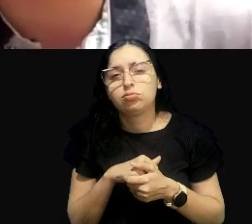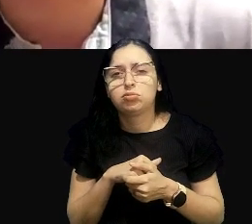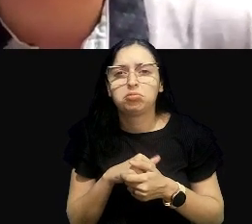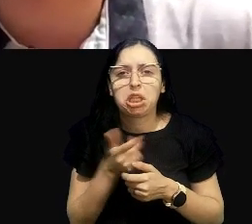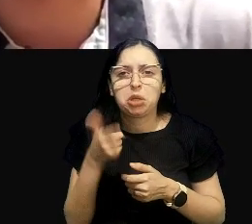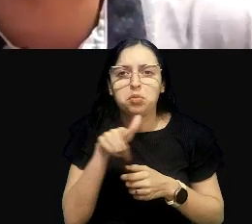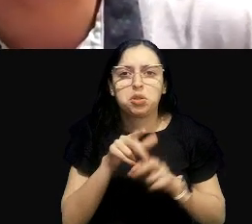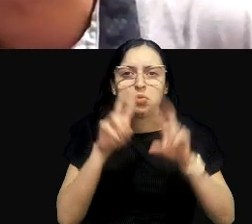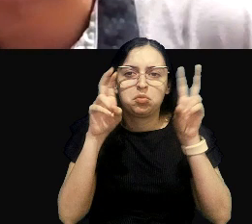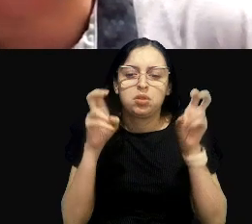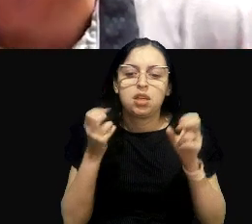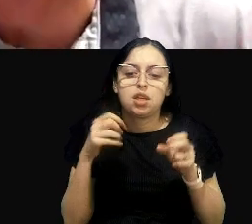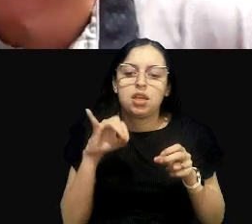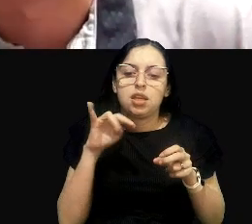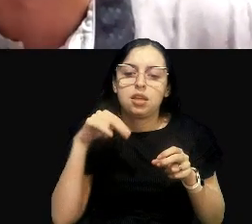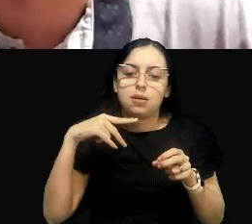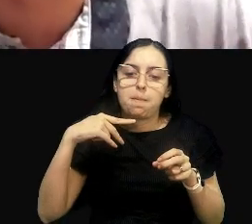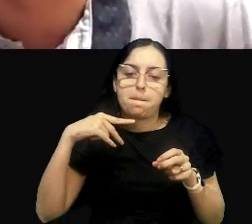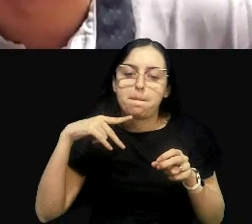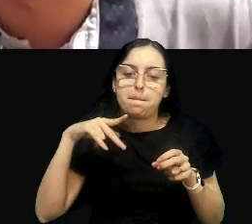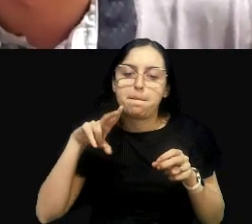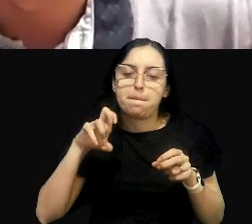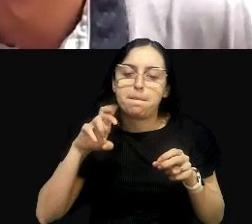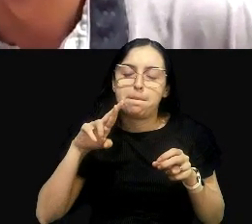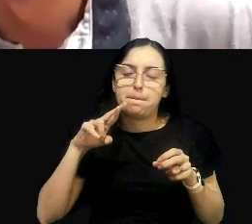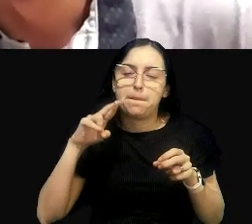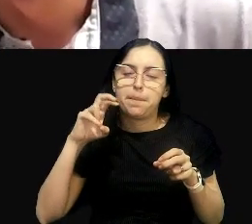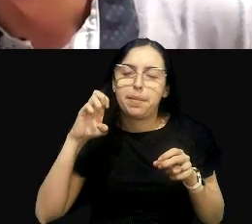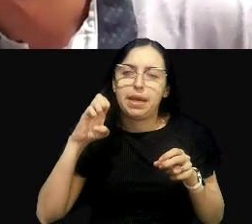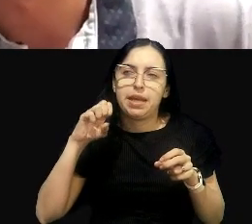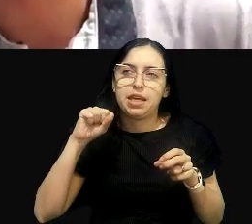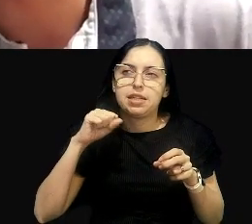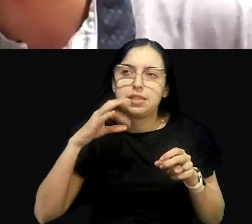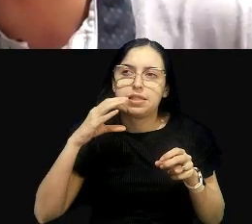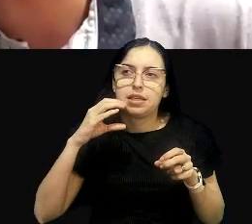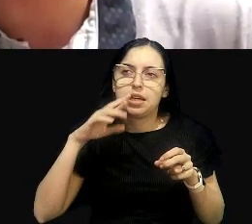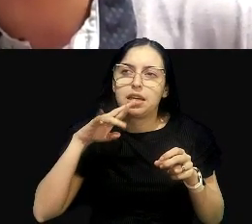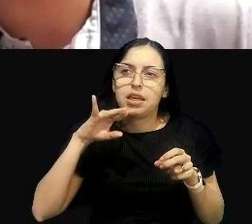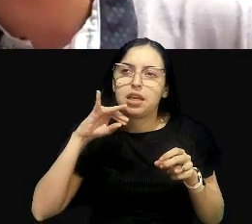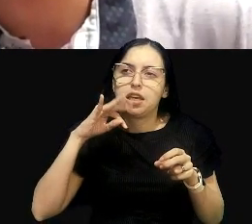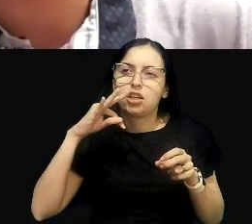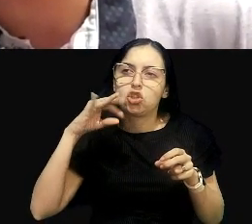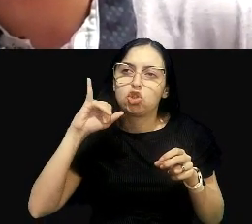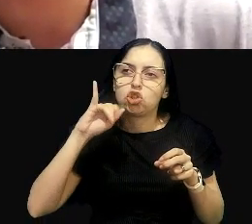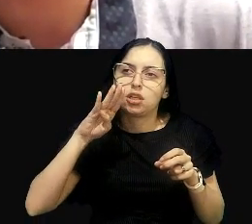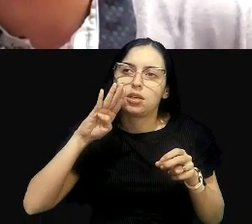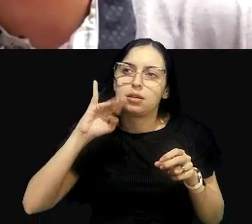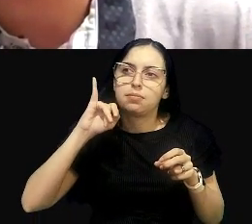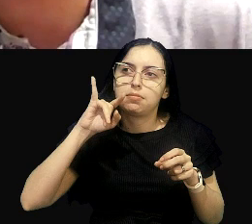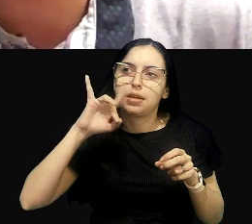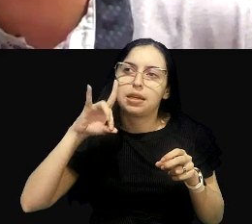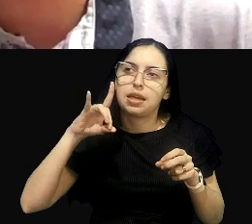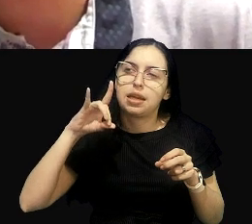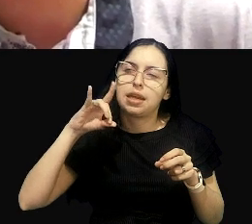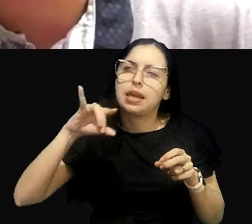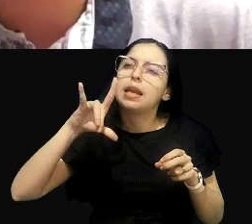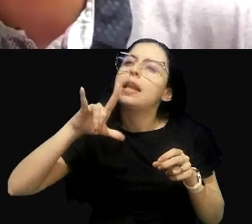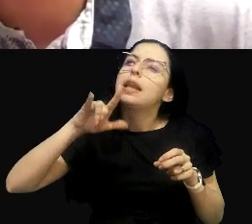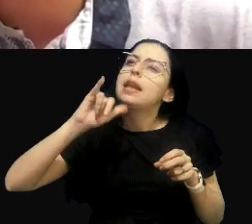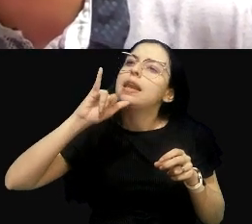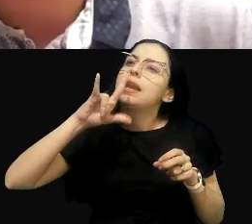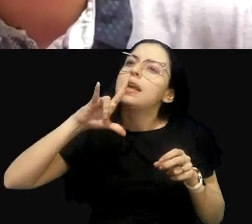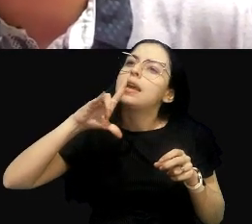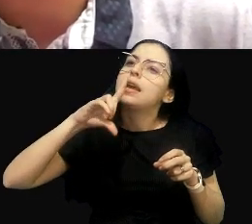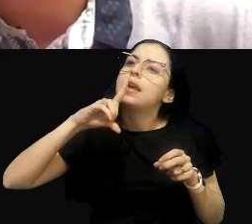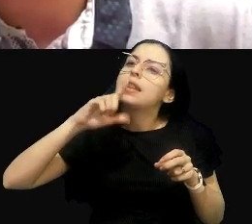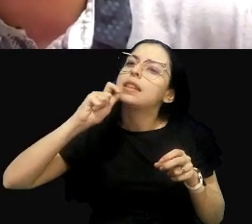imprescretibilidade. Isso mesmo. Achei muito interessante, porque assim, se a gente está em um estágio de degradação